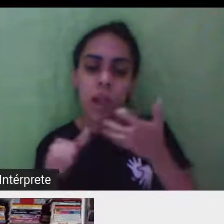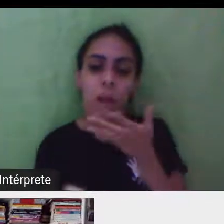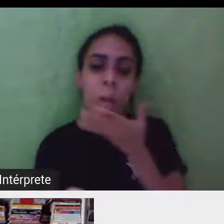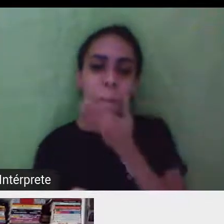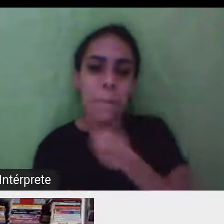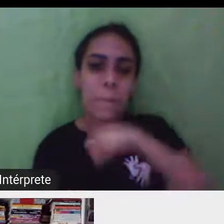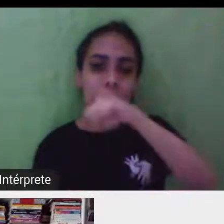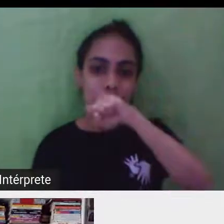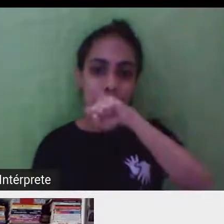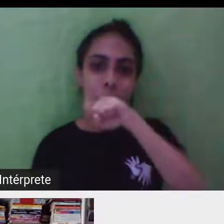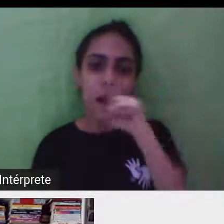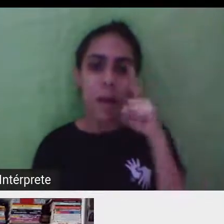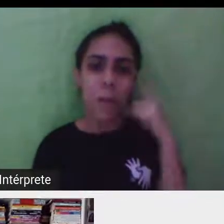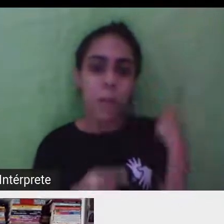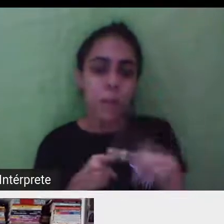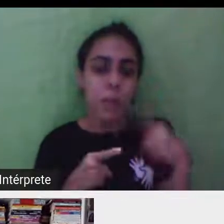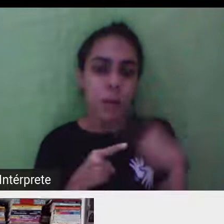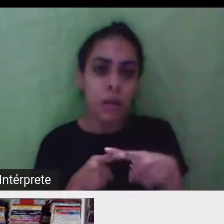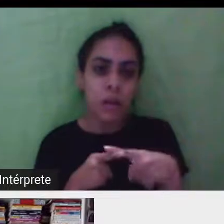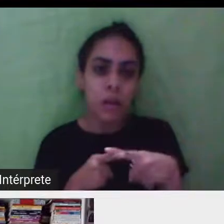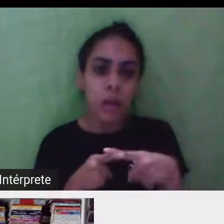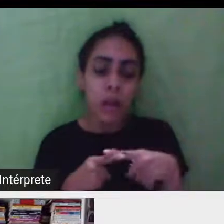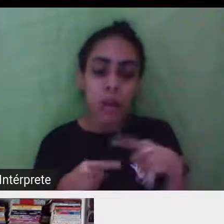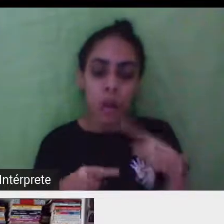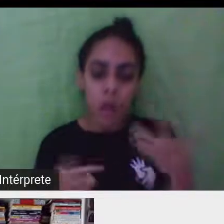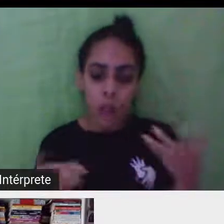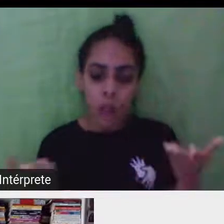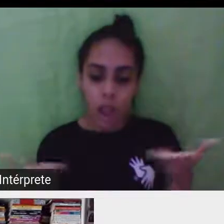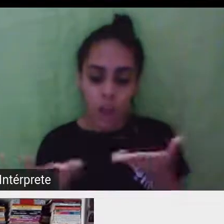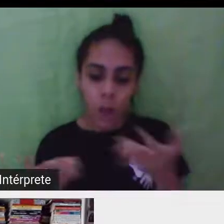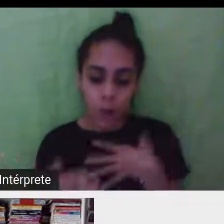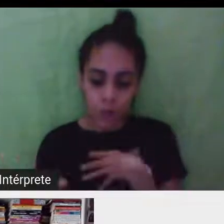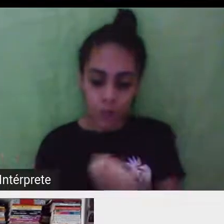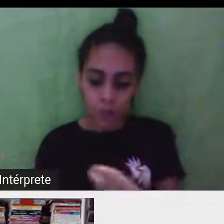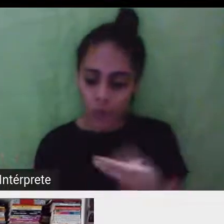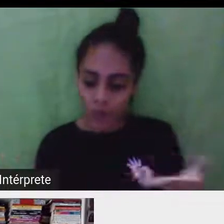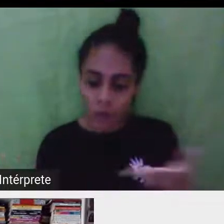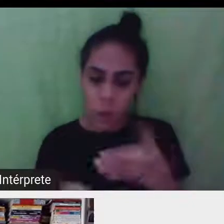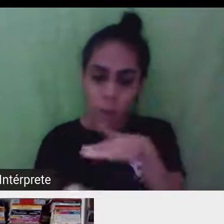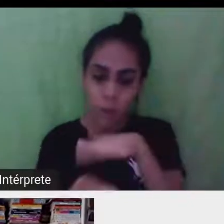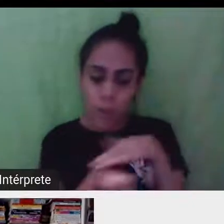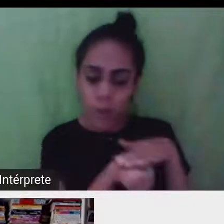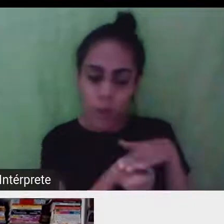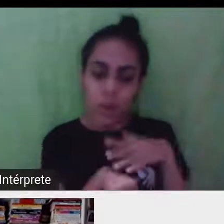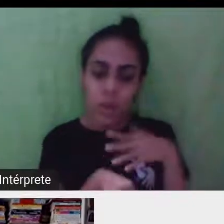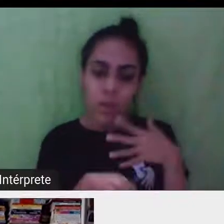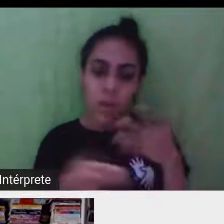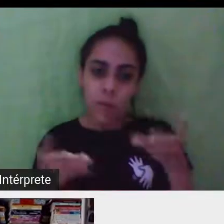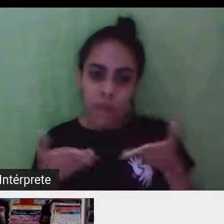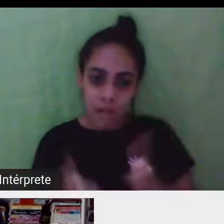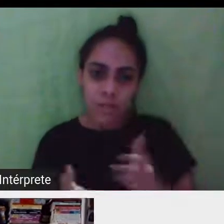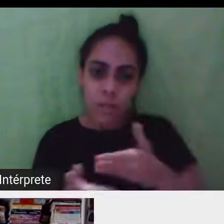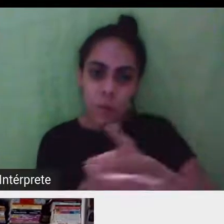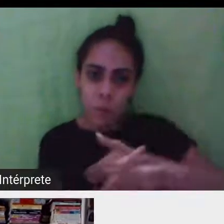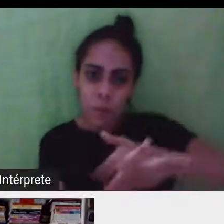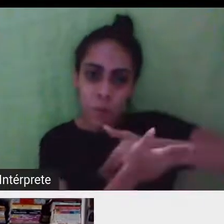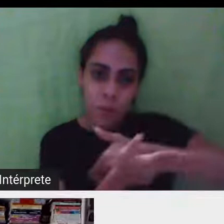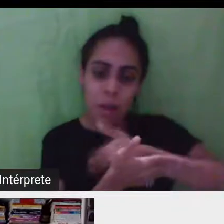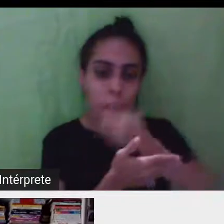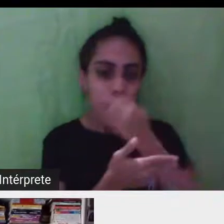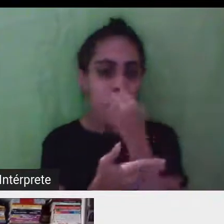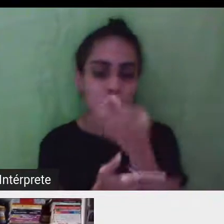porque é uma... Eu tô amando meu filho, minha filha, tá sendo uma experiência